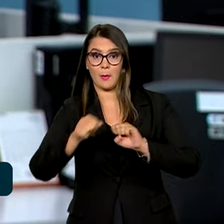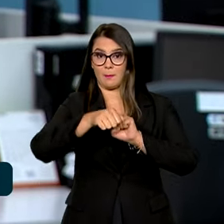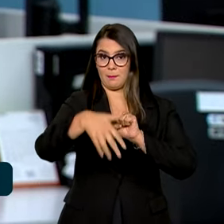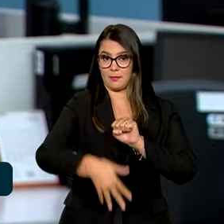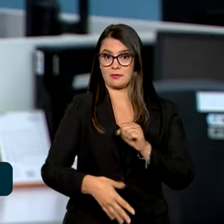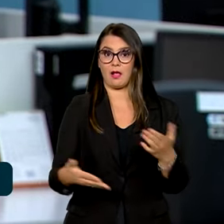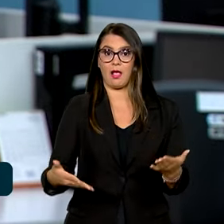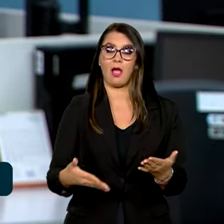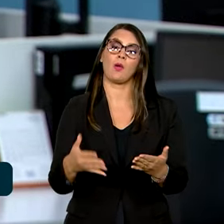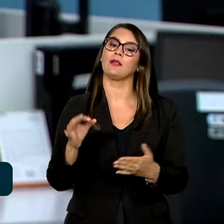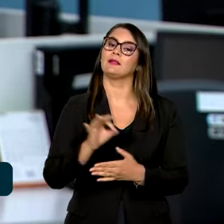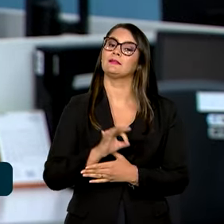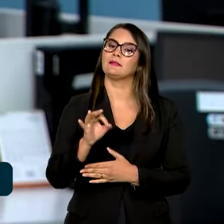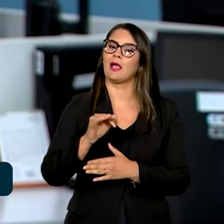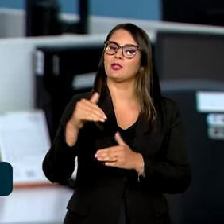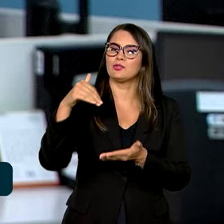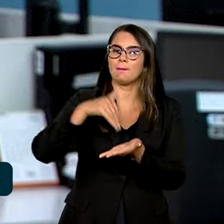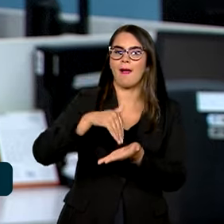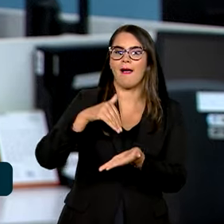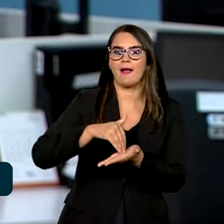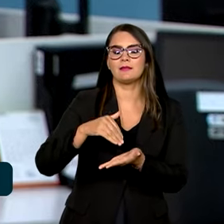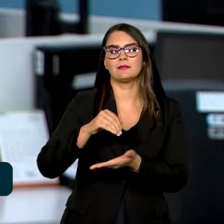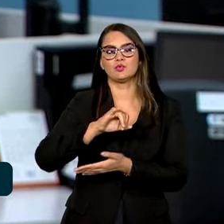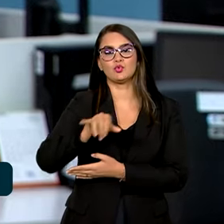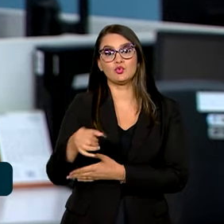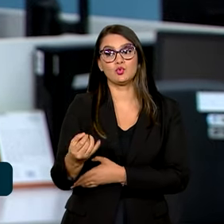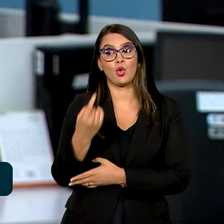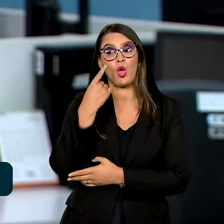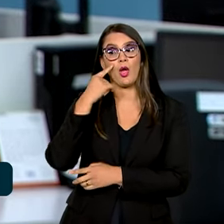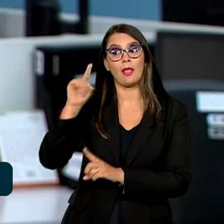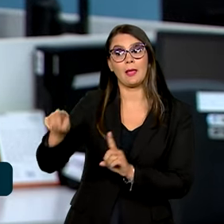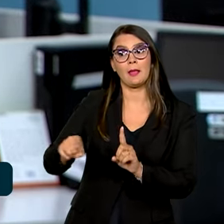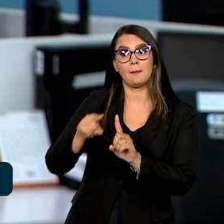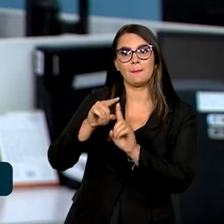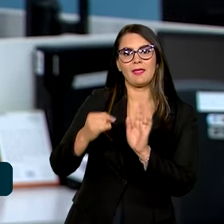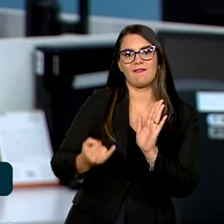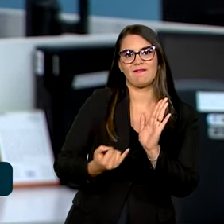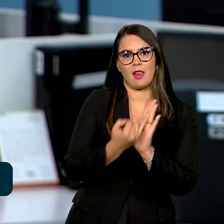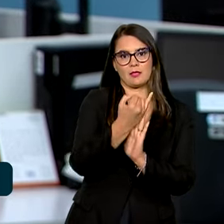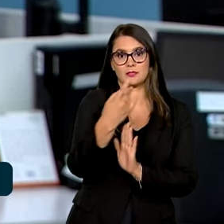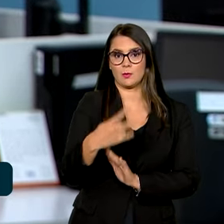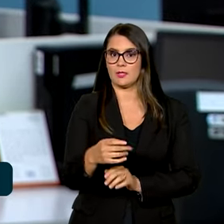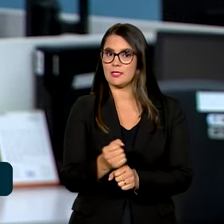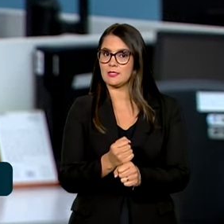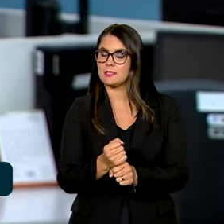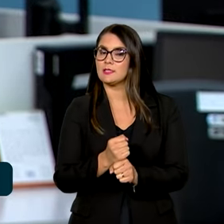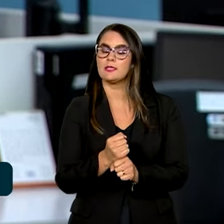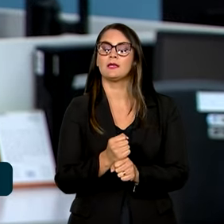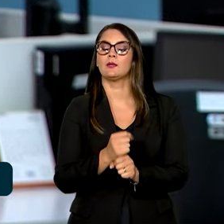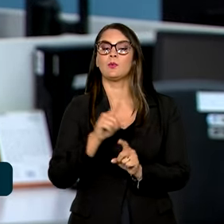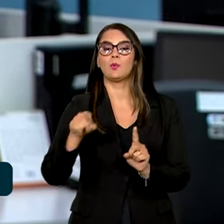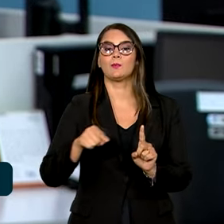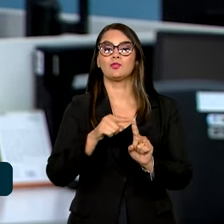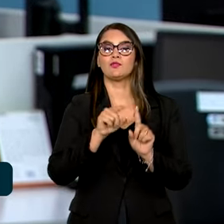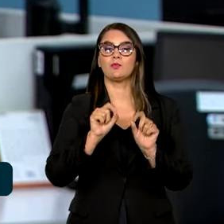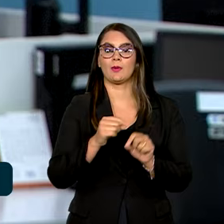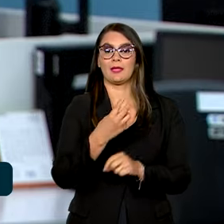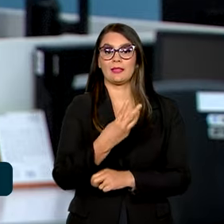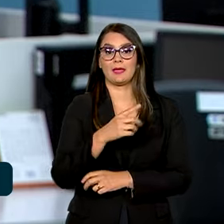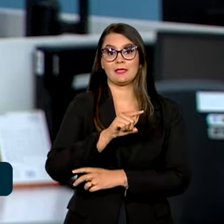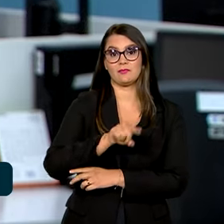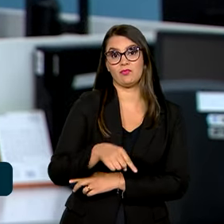define essa taxa, a taxa básica de juros, olhando pra meta de inflação. Pra este ano, o centro da meta está fixado em 3